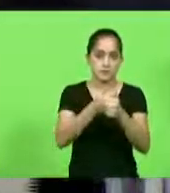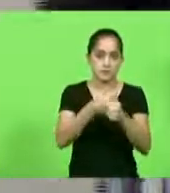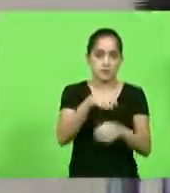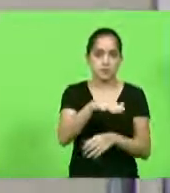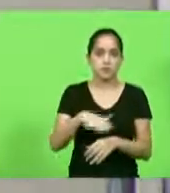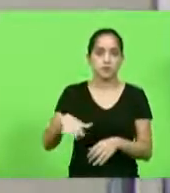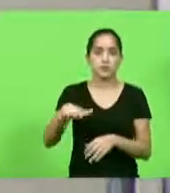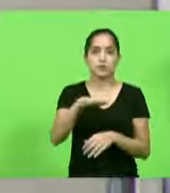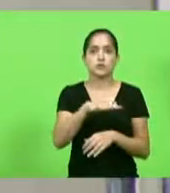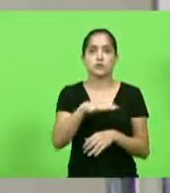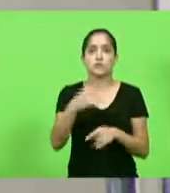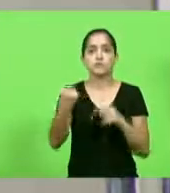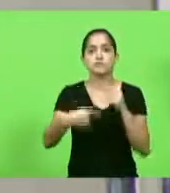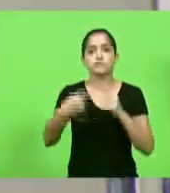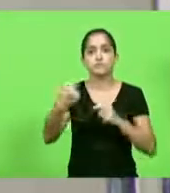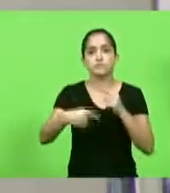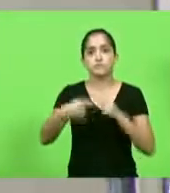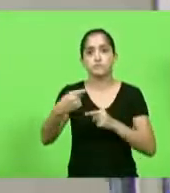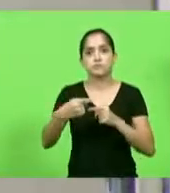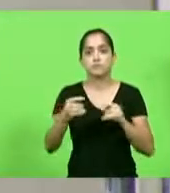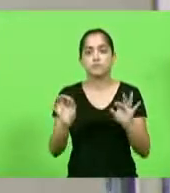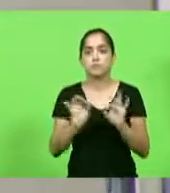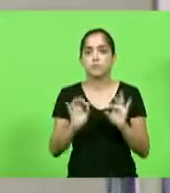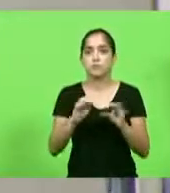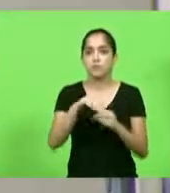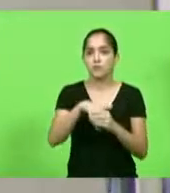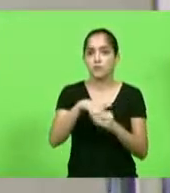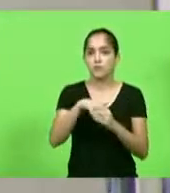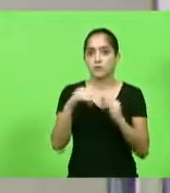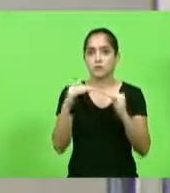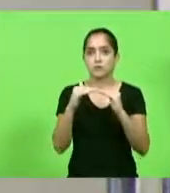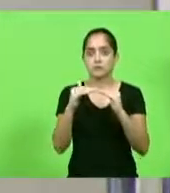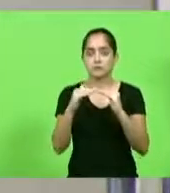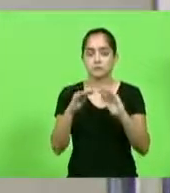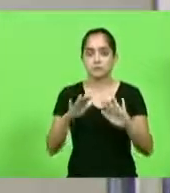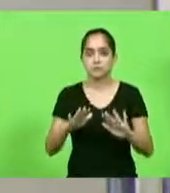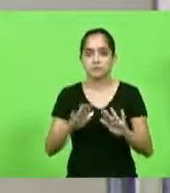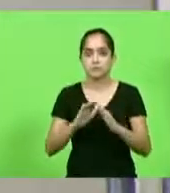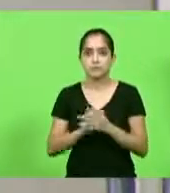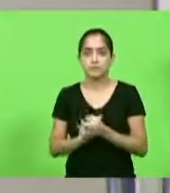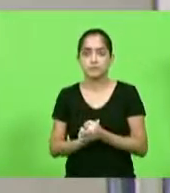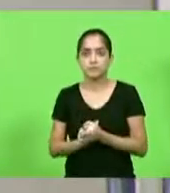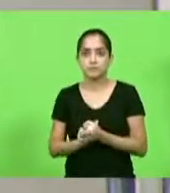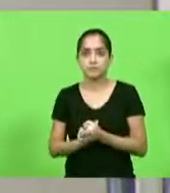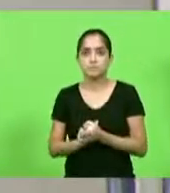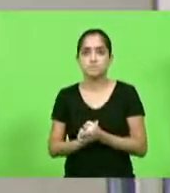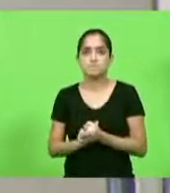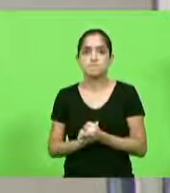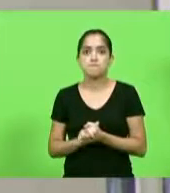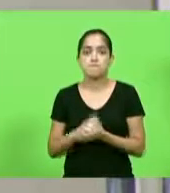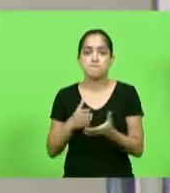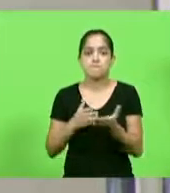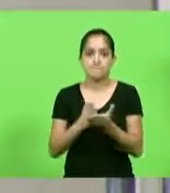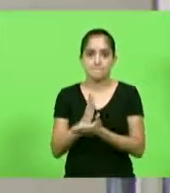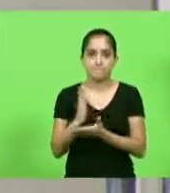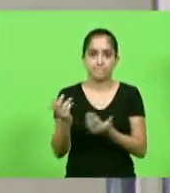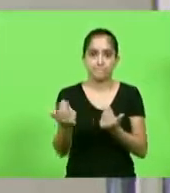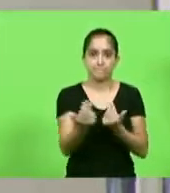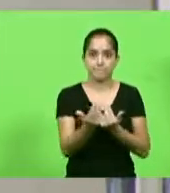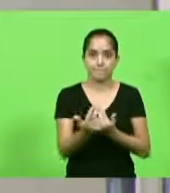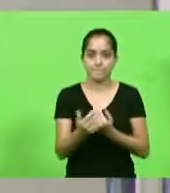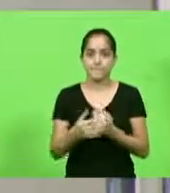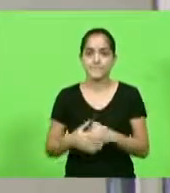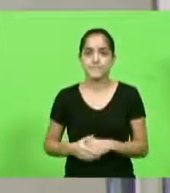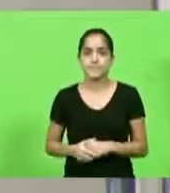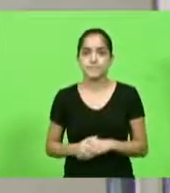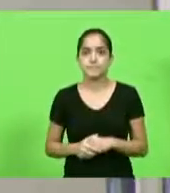Região. Em discussão, não havendo quem queira discutir, em votação, deputados que aprovam permanência como se encontra, aprovado